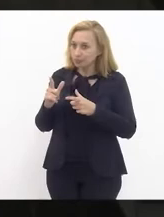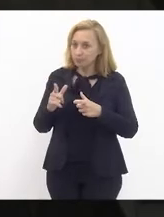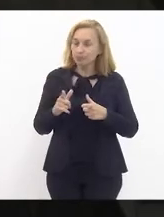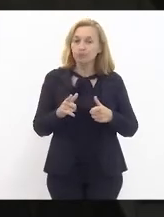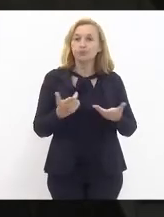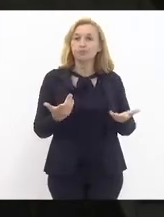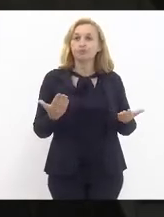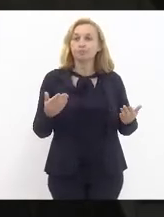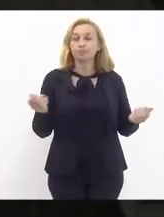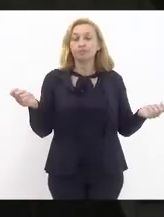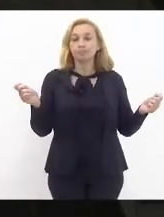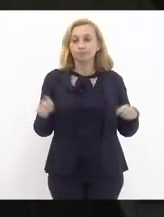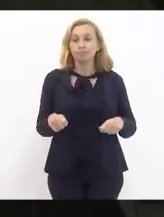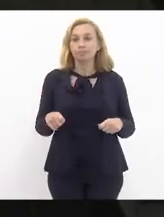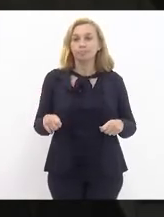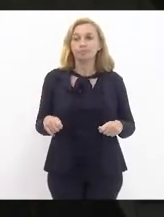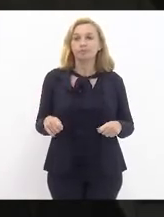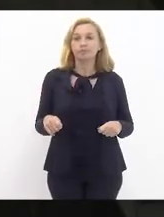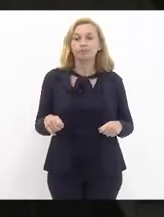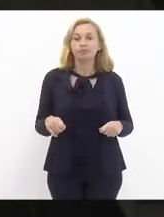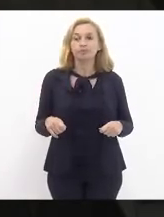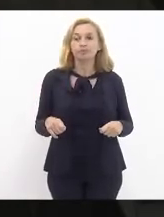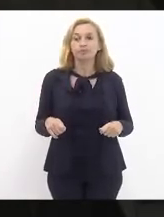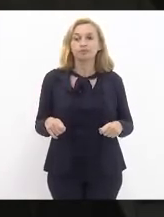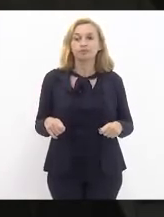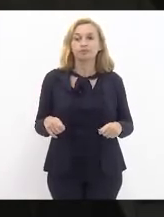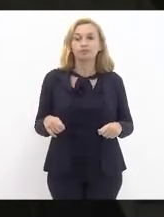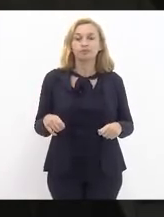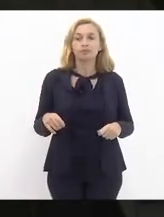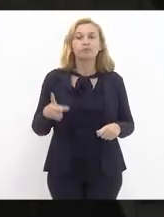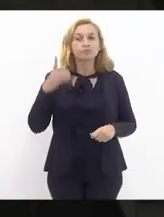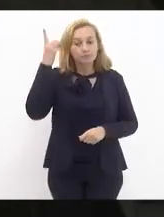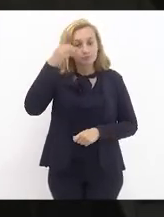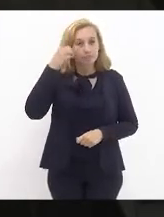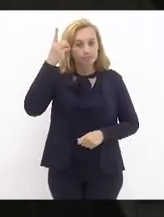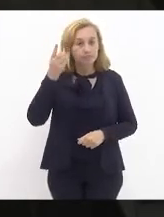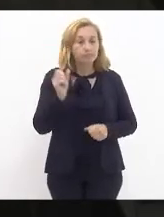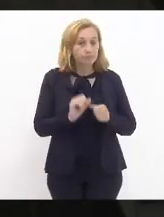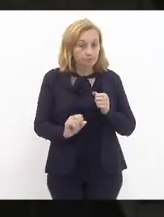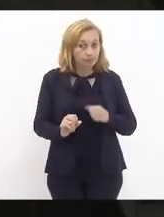compete ao Parlamento fazer.